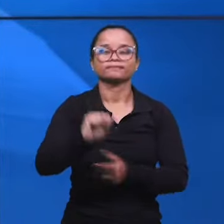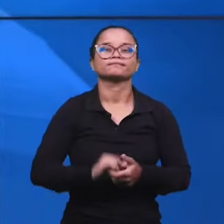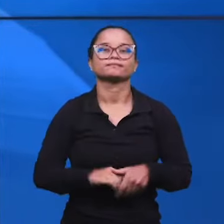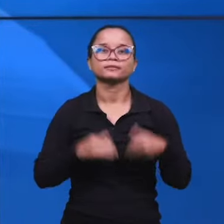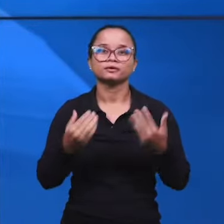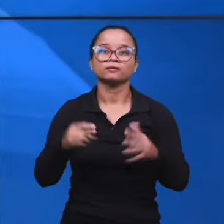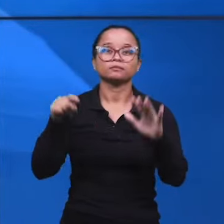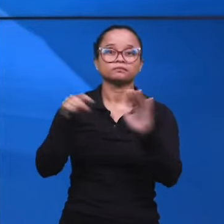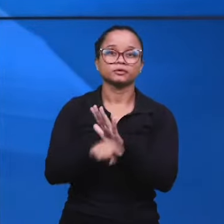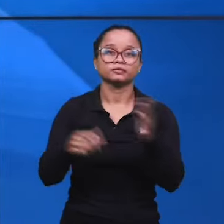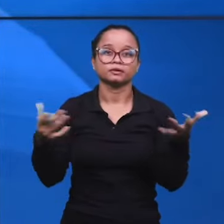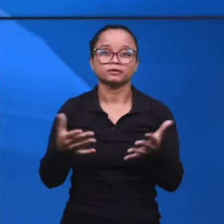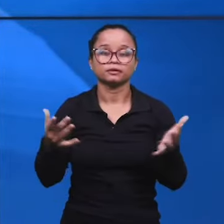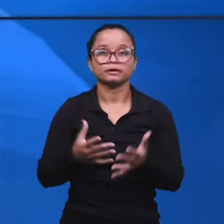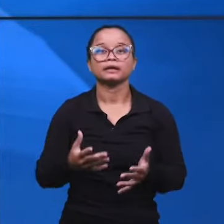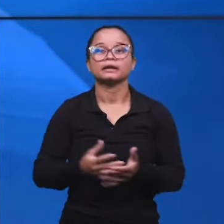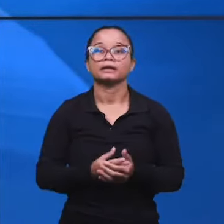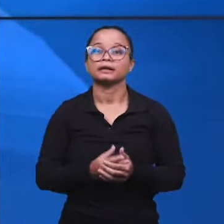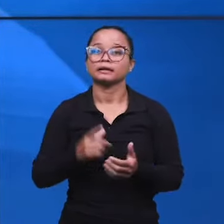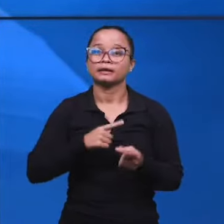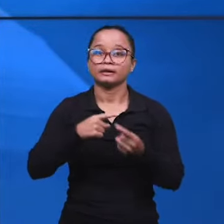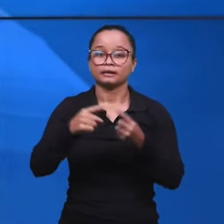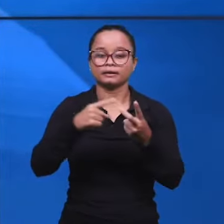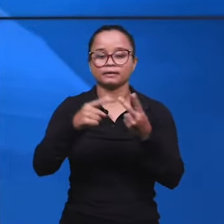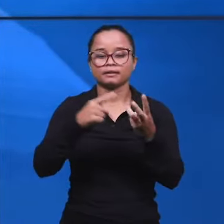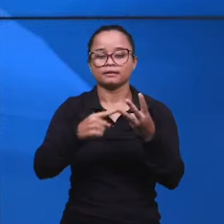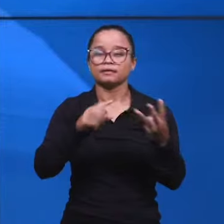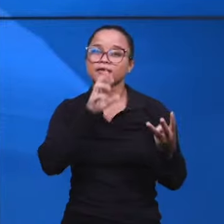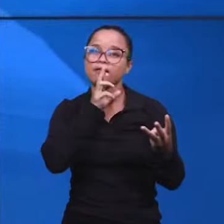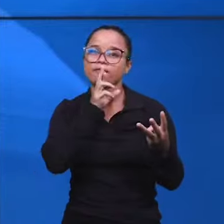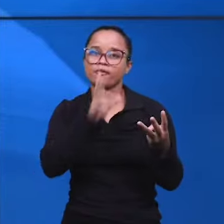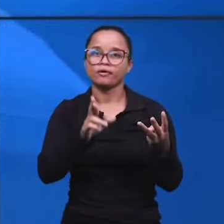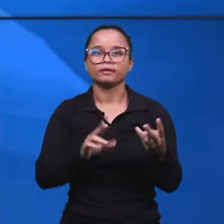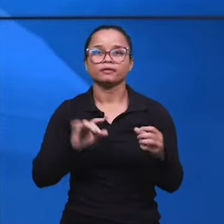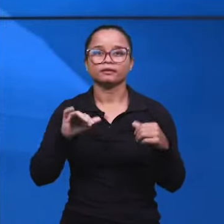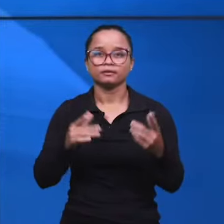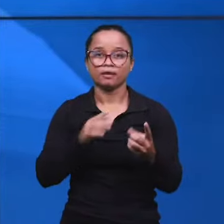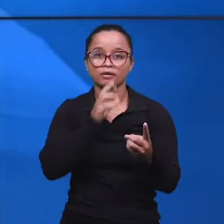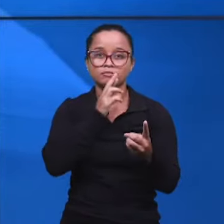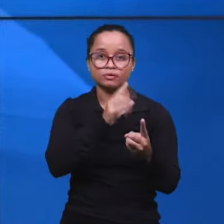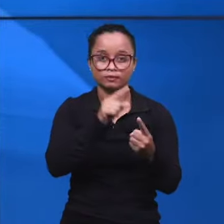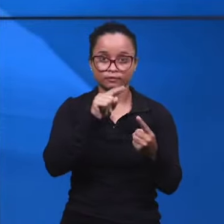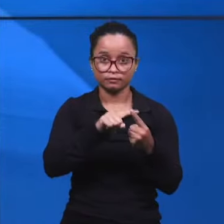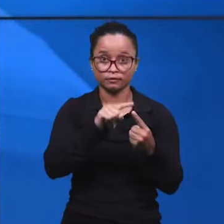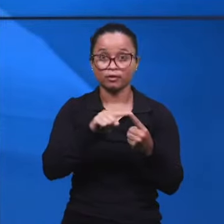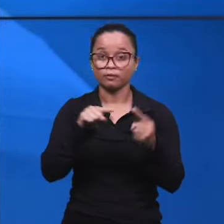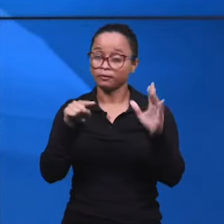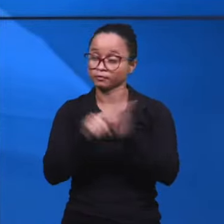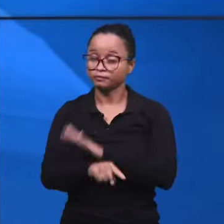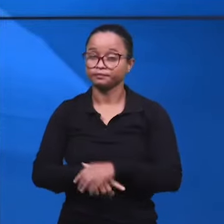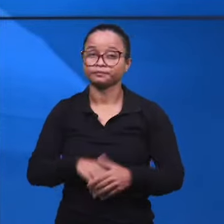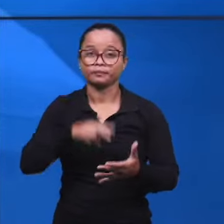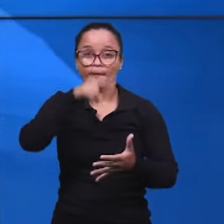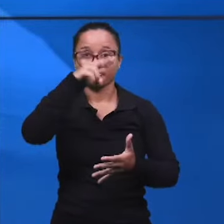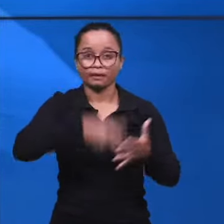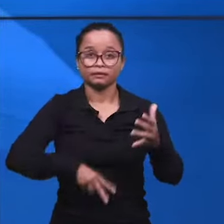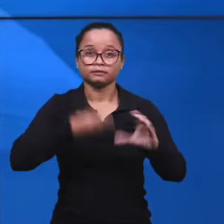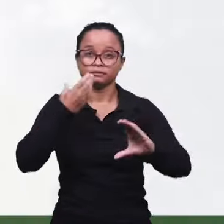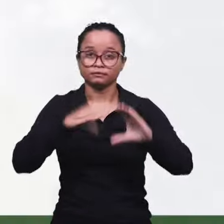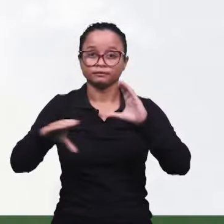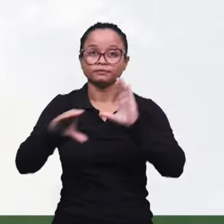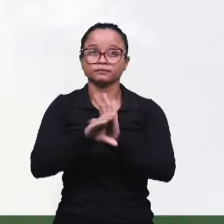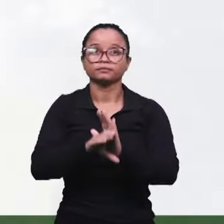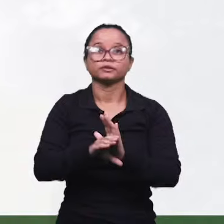pergunta, que é dividida em três respostas e nós vamos ter uma resposta de cada vez. Então, a pergunta diz, lendo o Cantares,